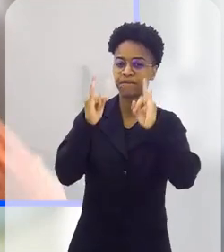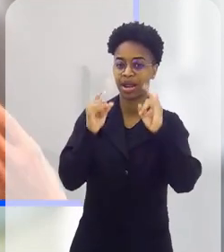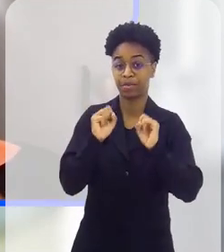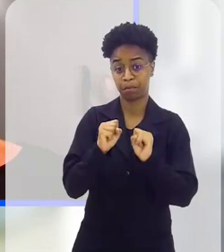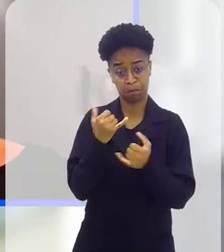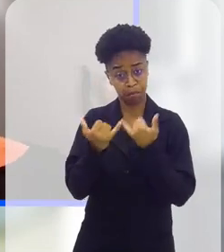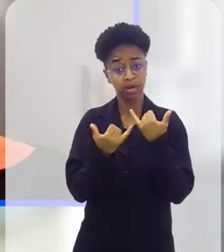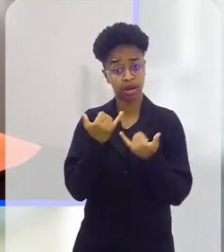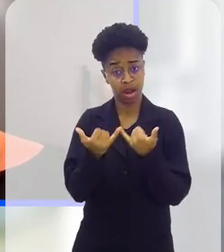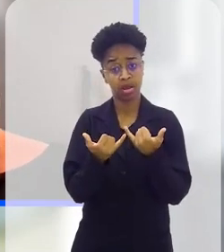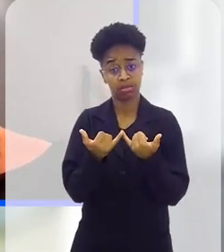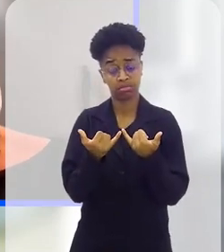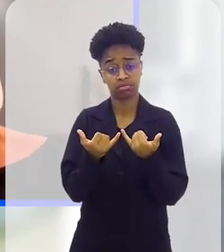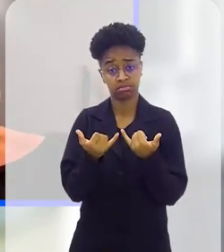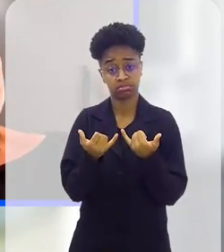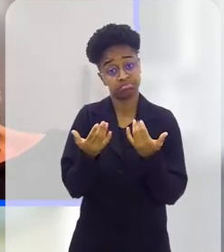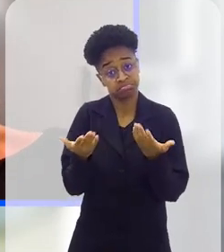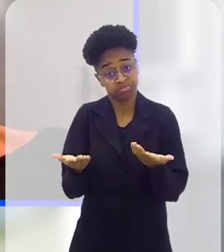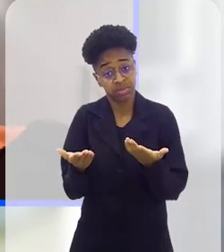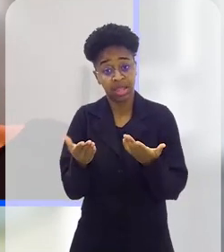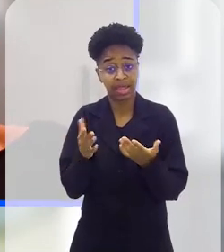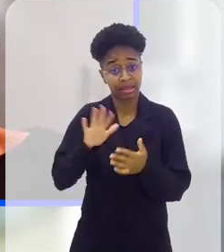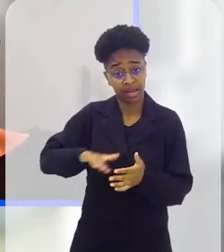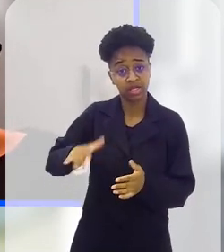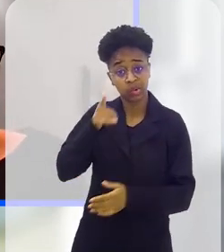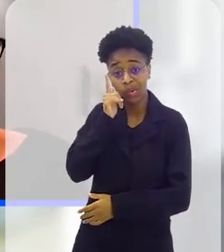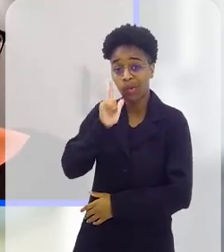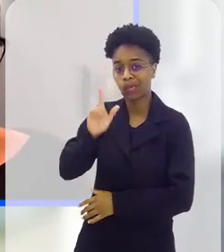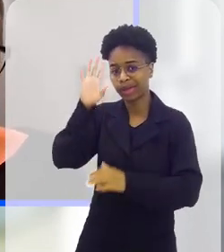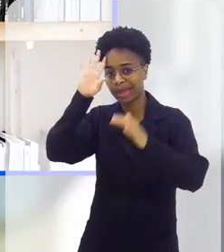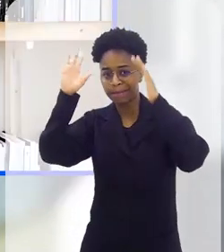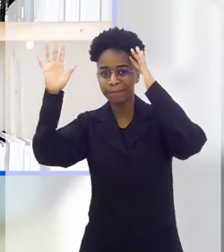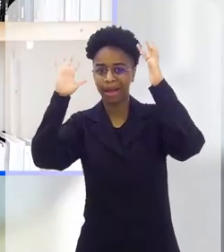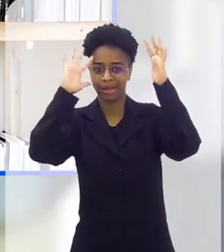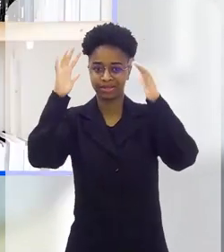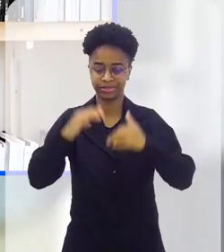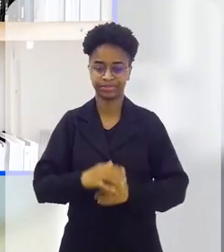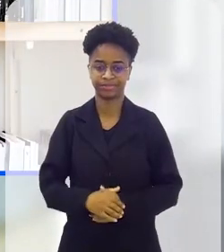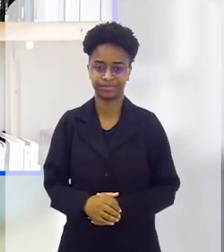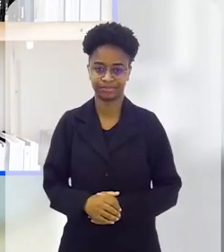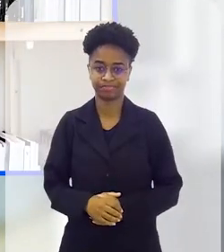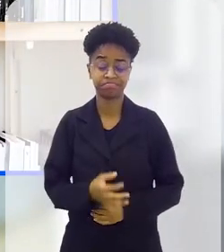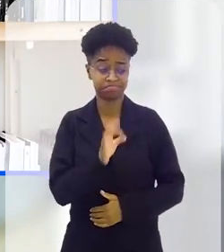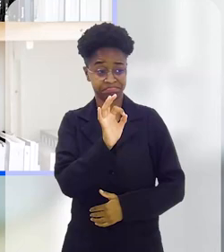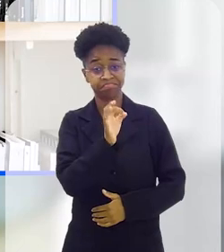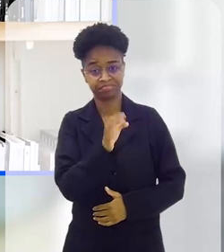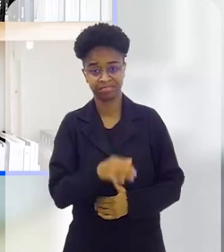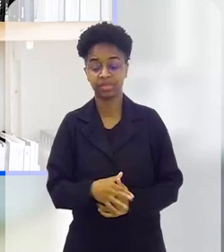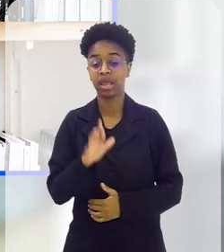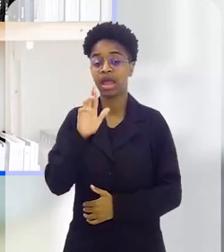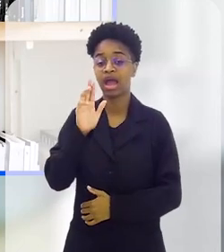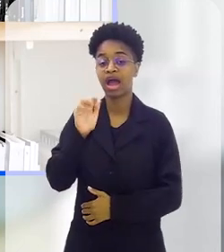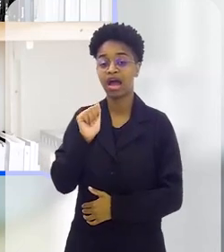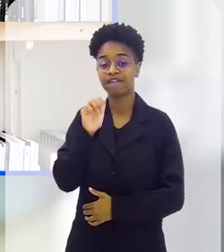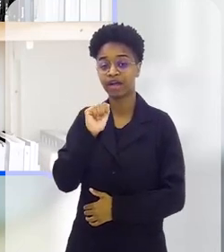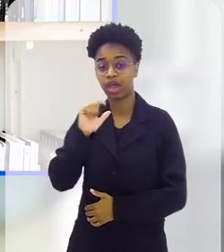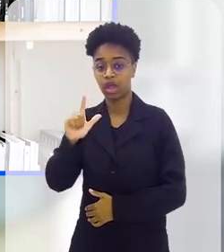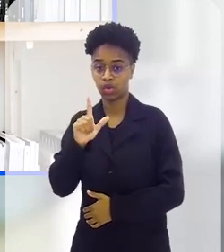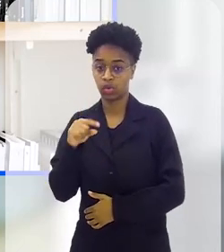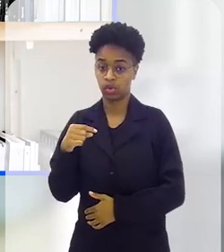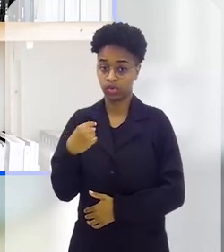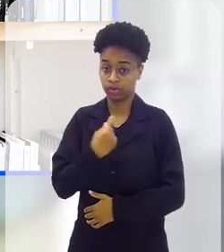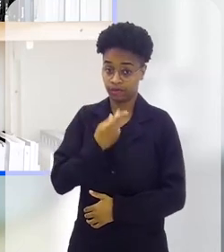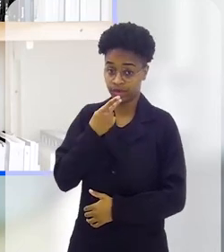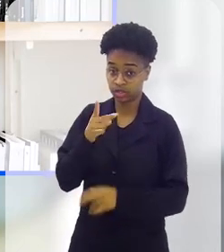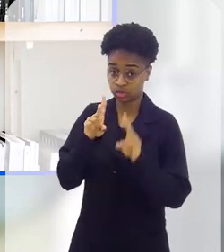E isso... E para a imaginação, sabe? Então... É, com certeza. Rafael, a gente está